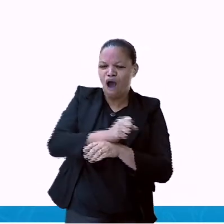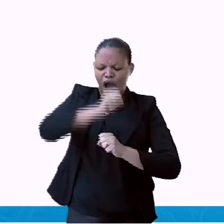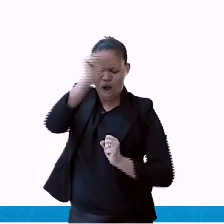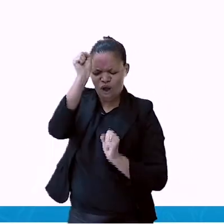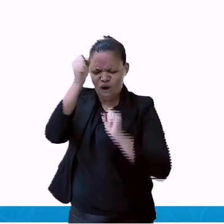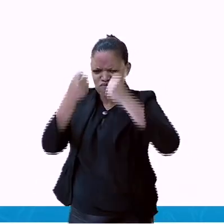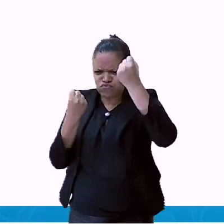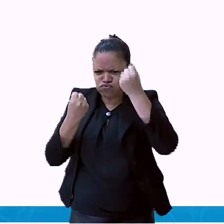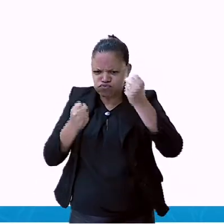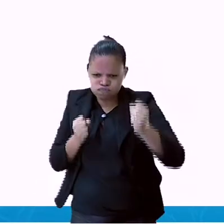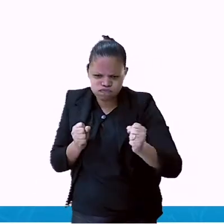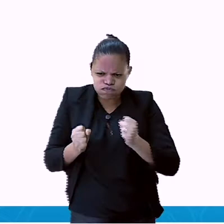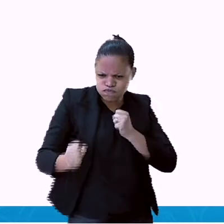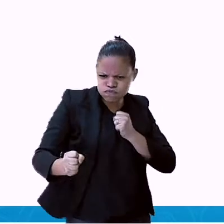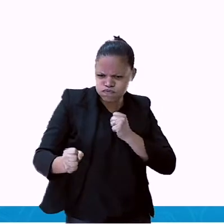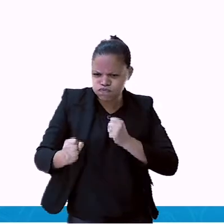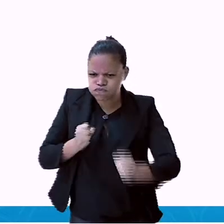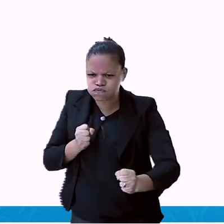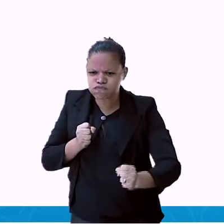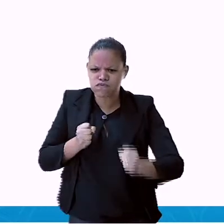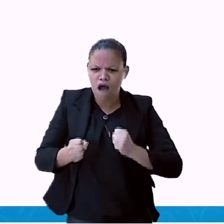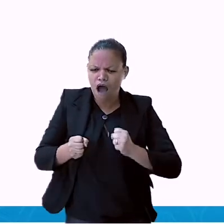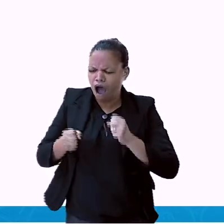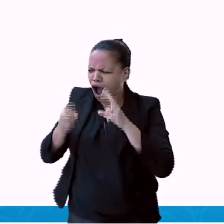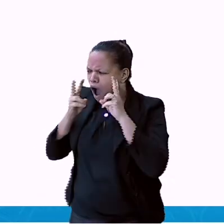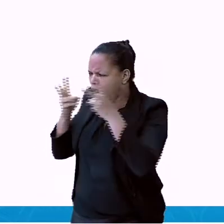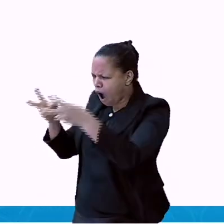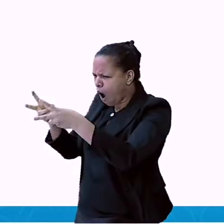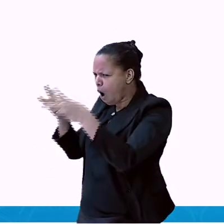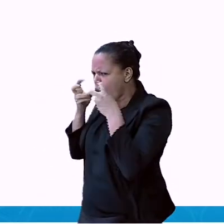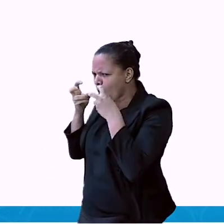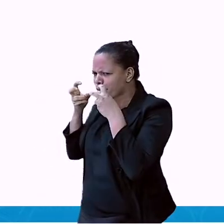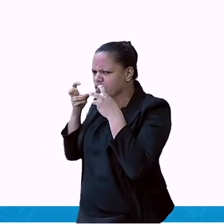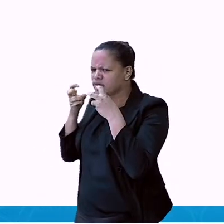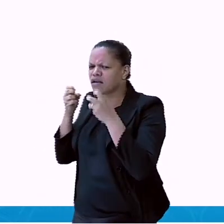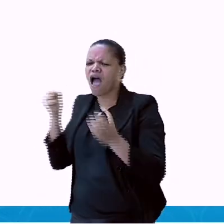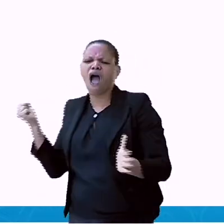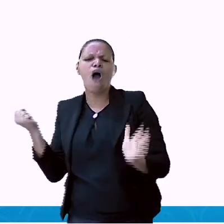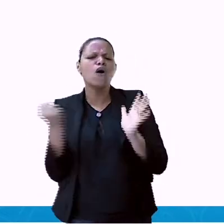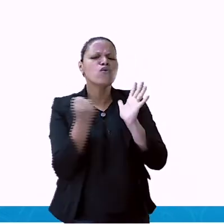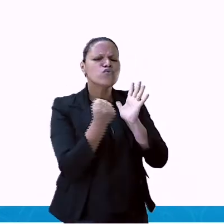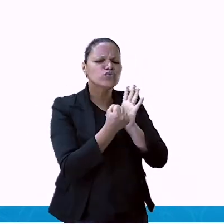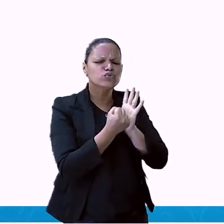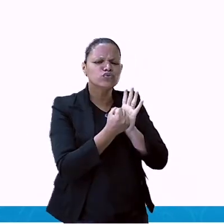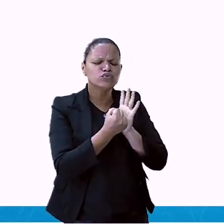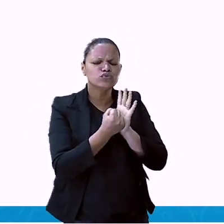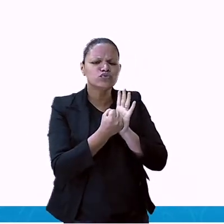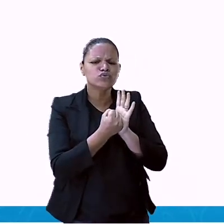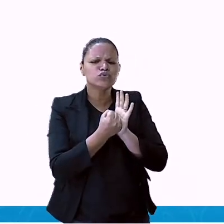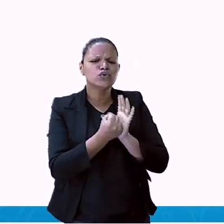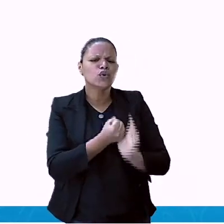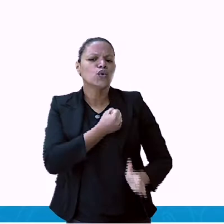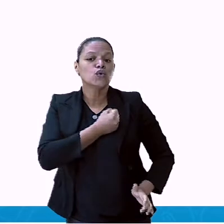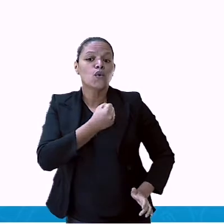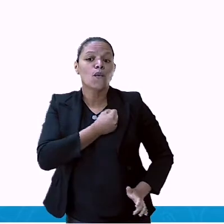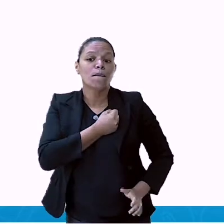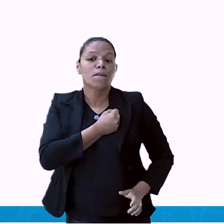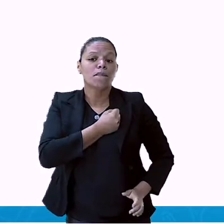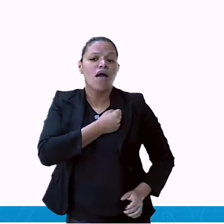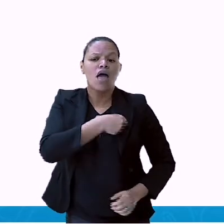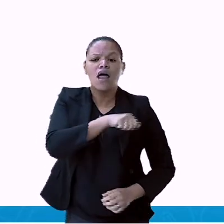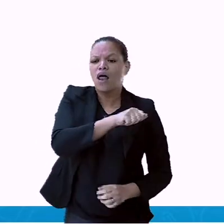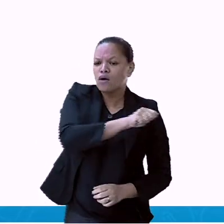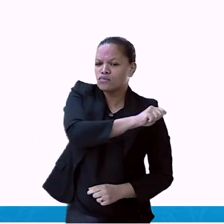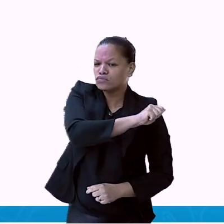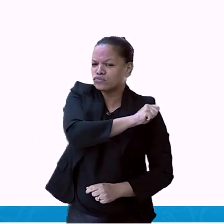ginástica. Observe o registro que a escola fez do número de alunos praticantes dessas